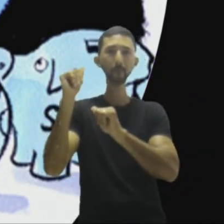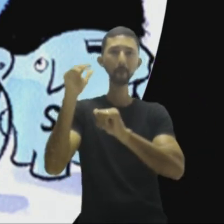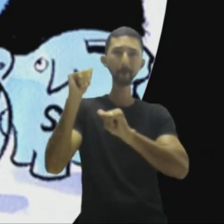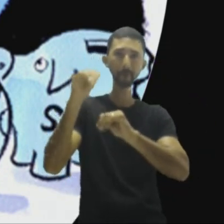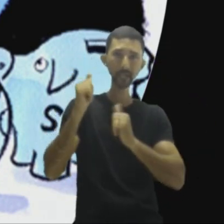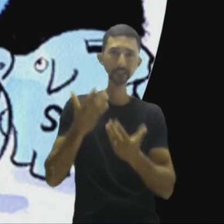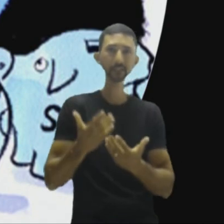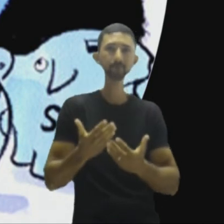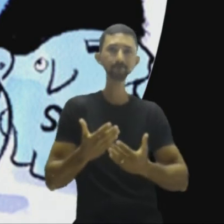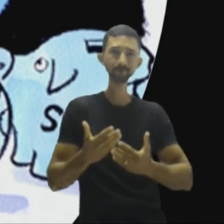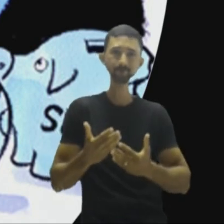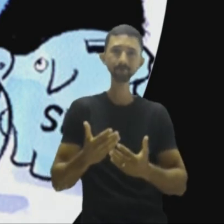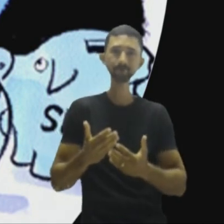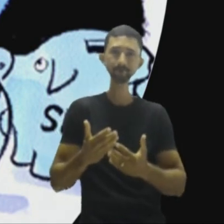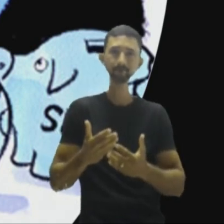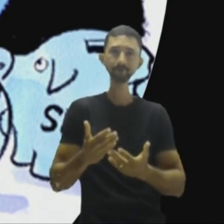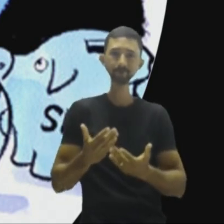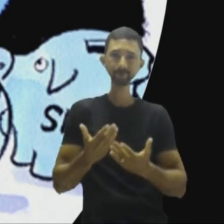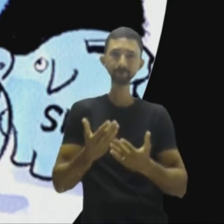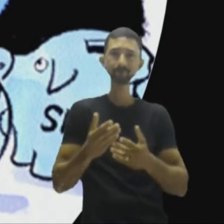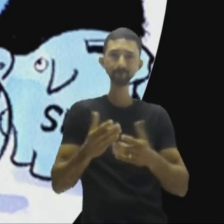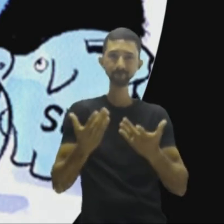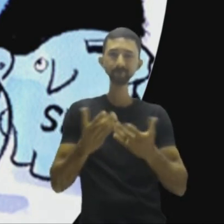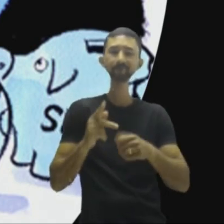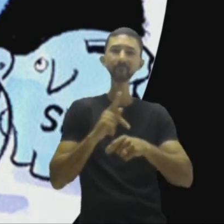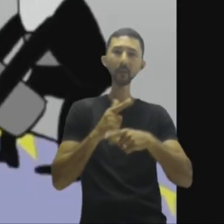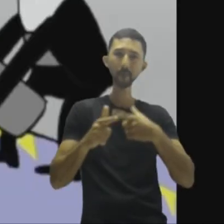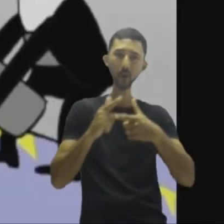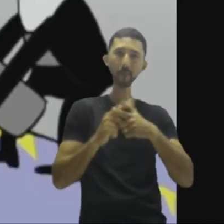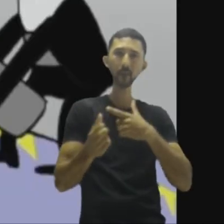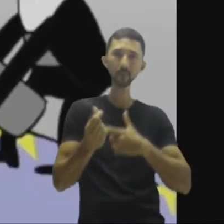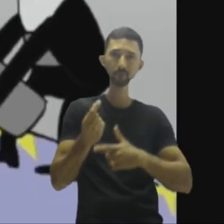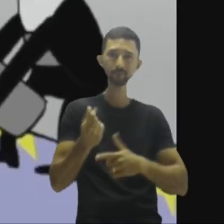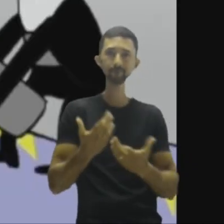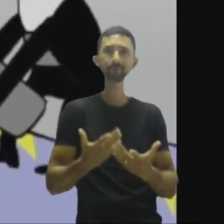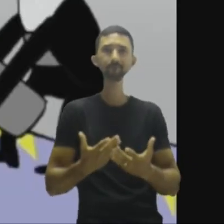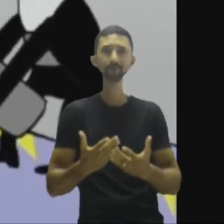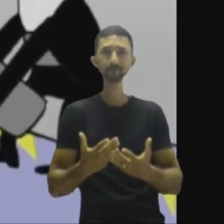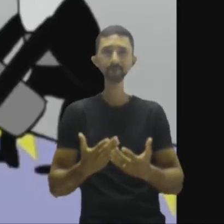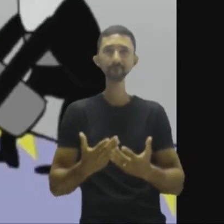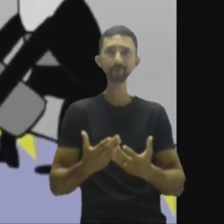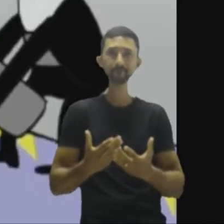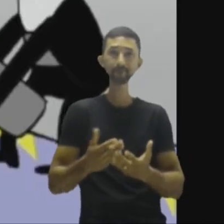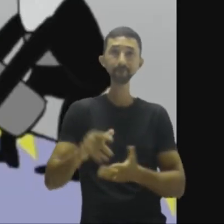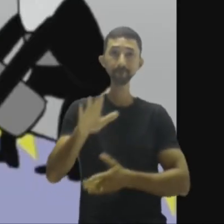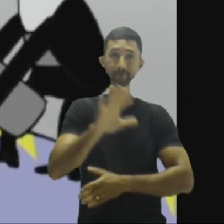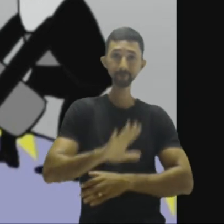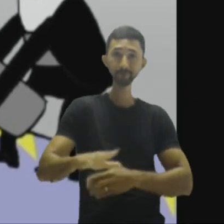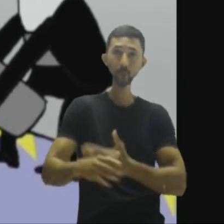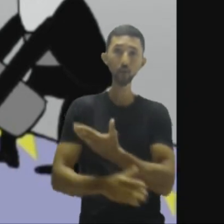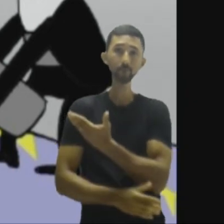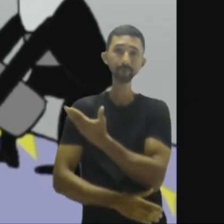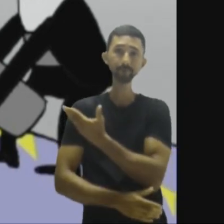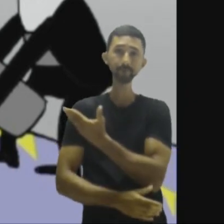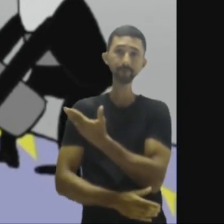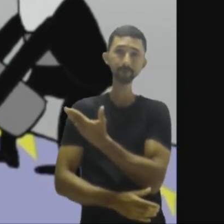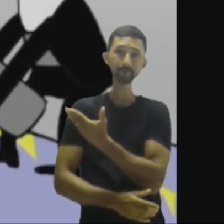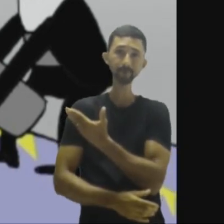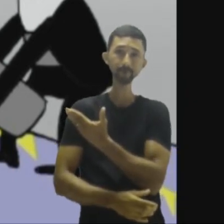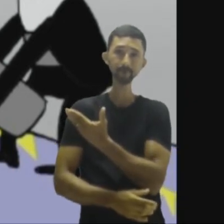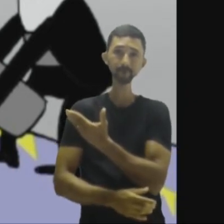PIGs ou PIGs, tá? O que nós temos hoje é essa confusão